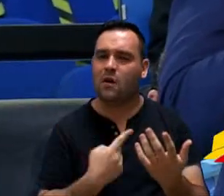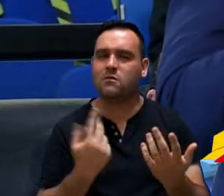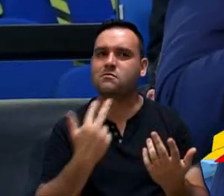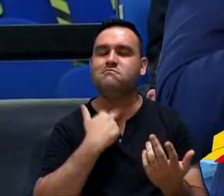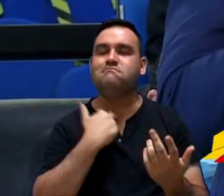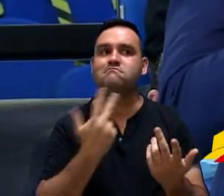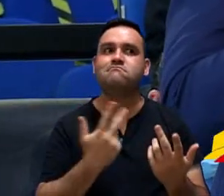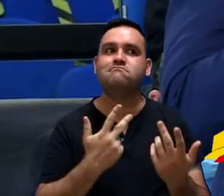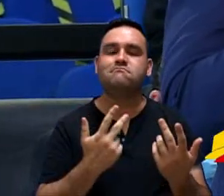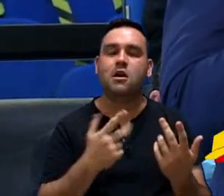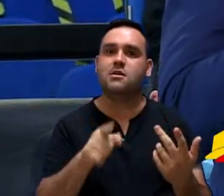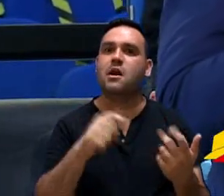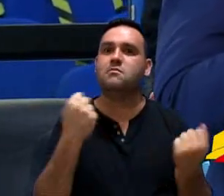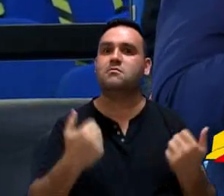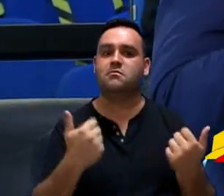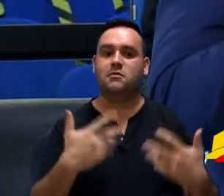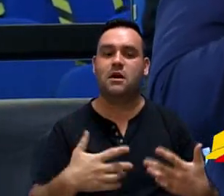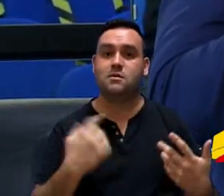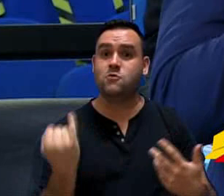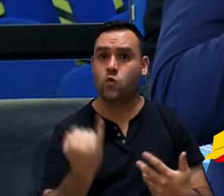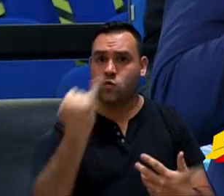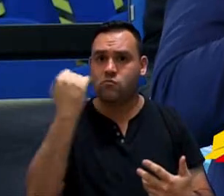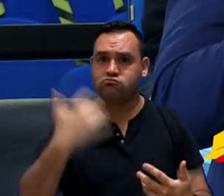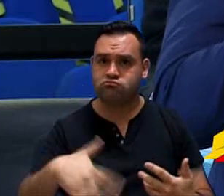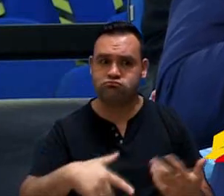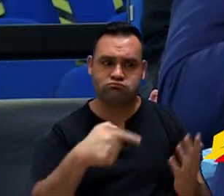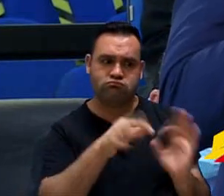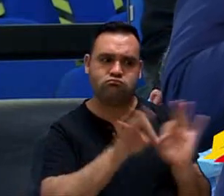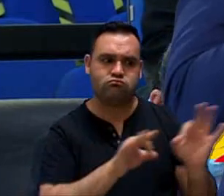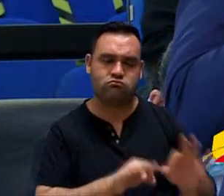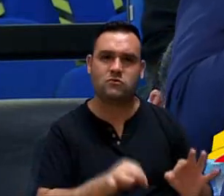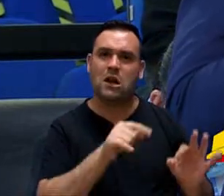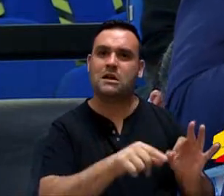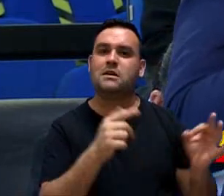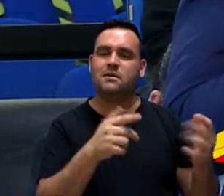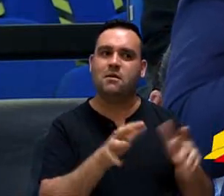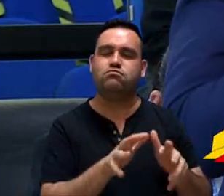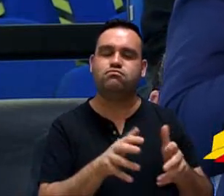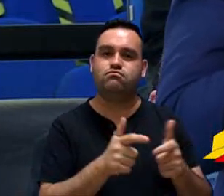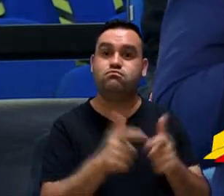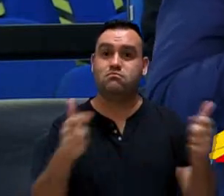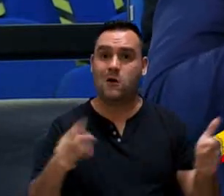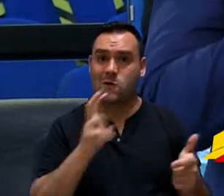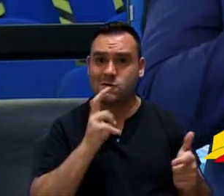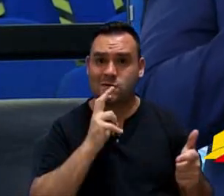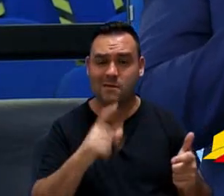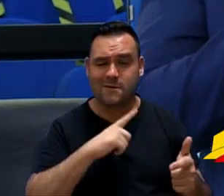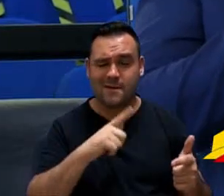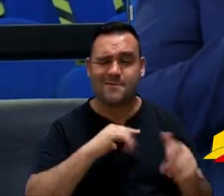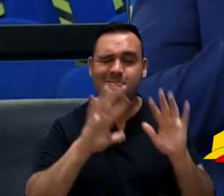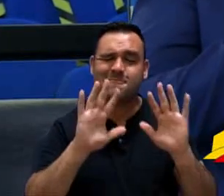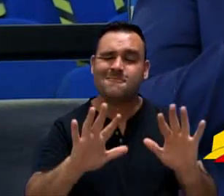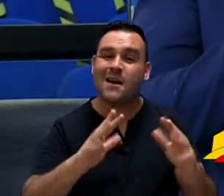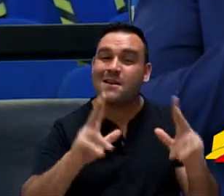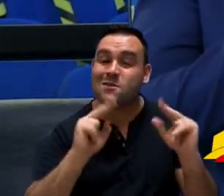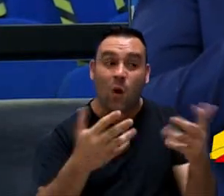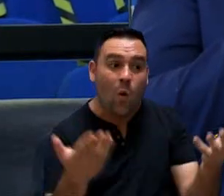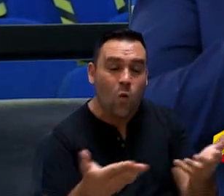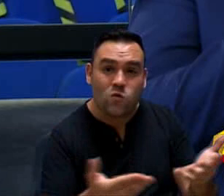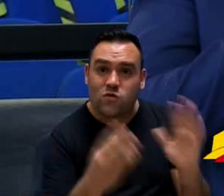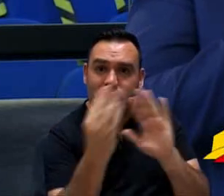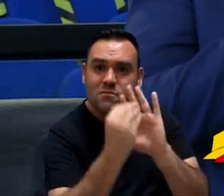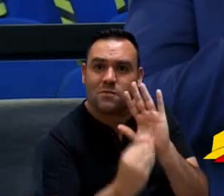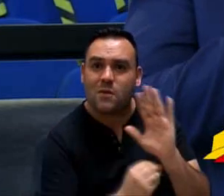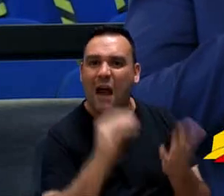deixar de reconhecer a amplitude deste projeto, a envergadura que vai ganhar na nossa cidade, mas, do jeito que ele está